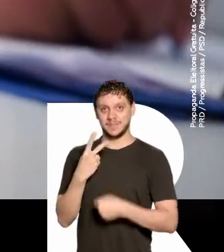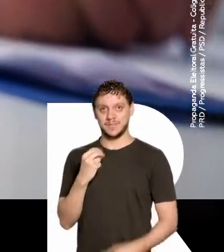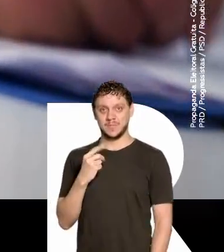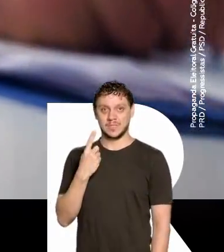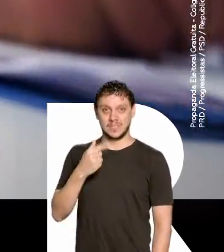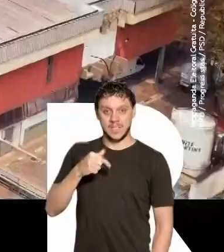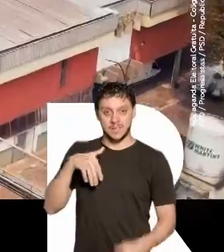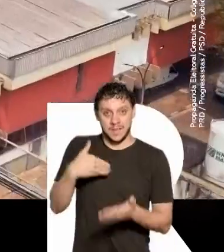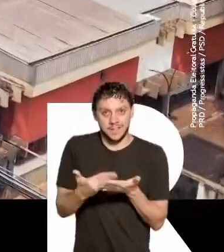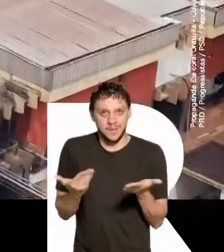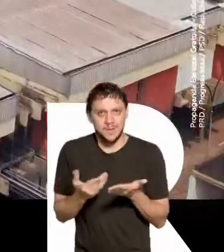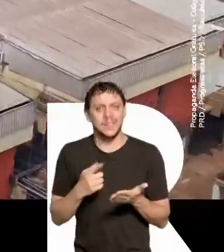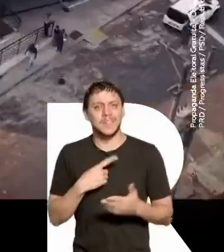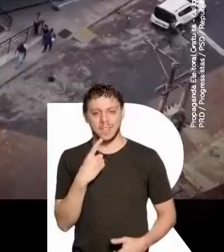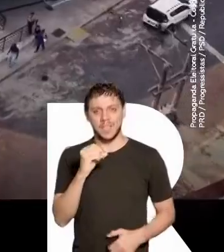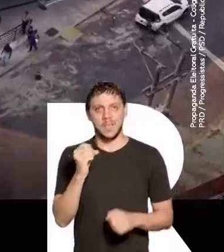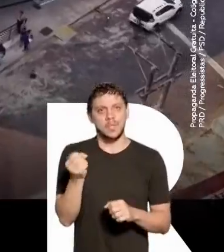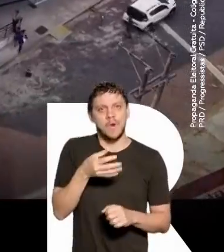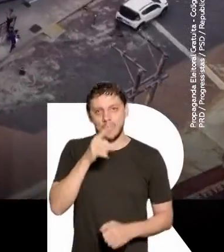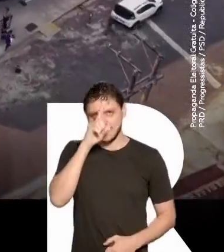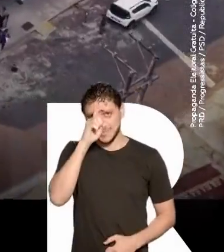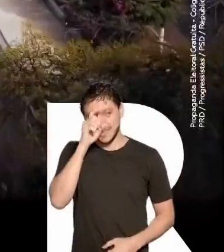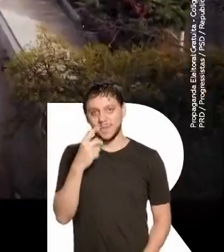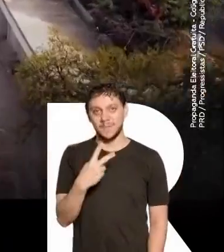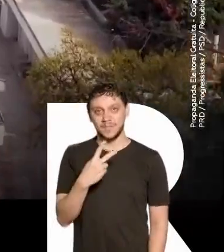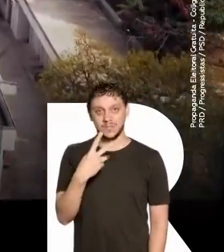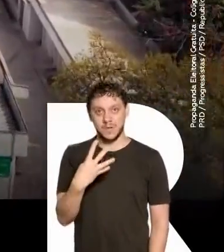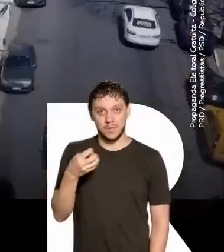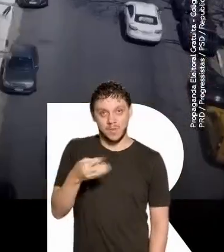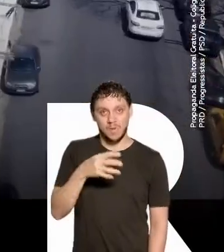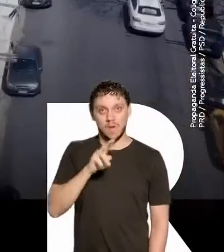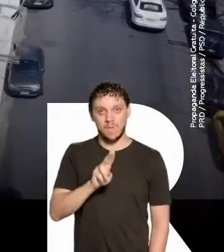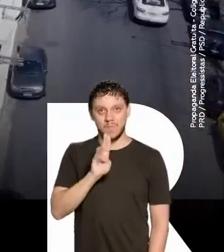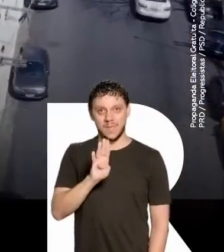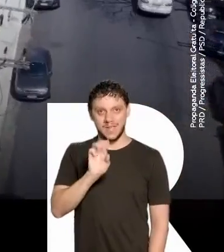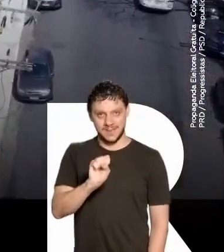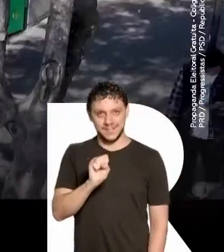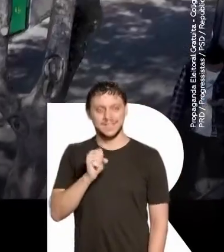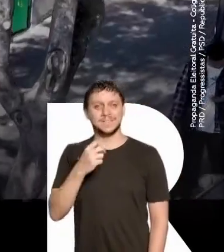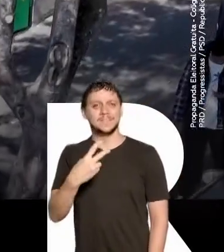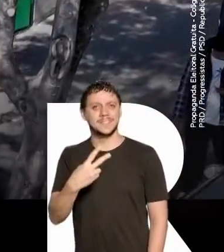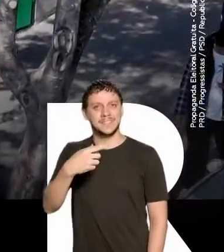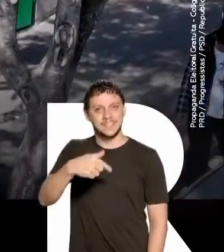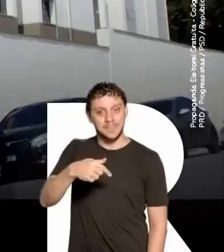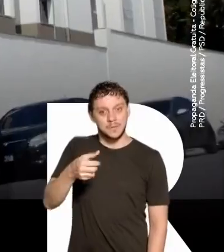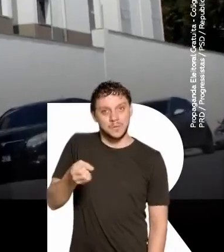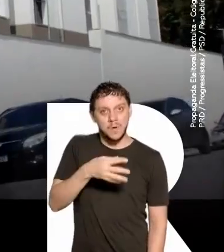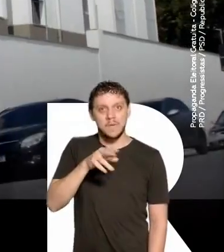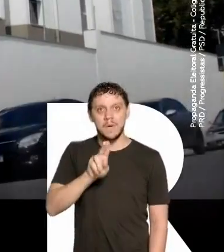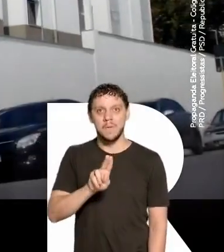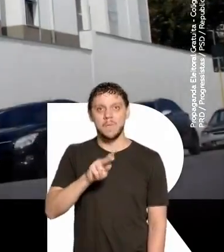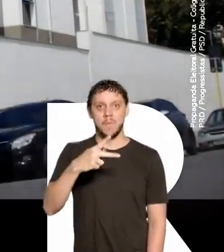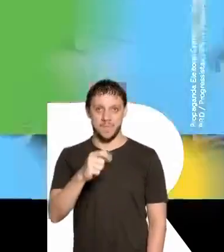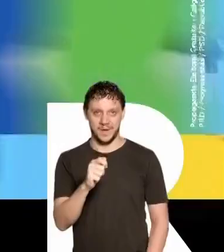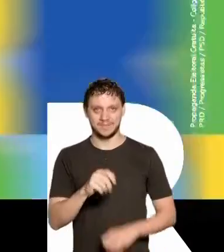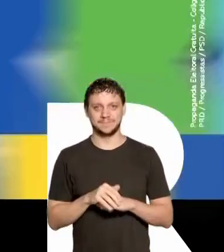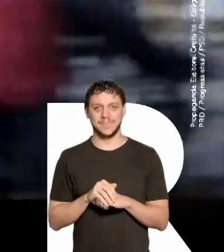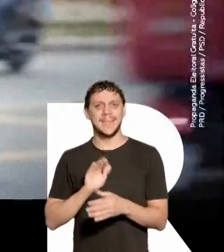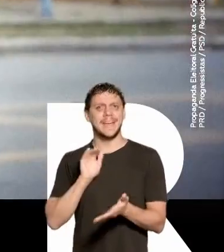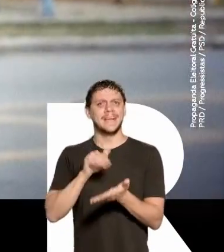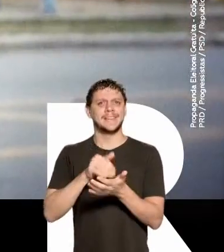2017 para cá, foram dez novos hospitais, 24 novas UBSs e 27 novas UFAs.